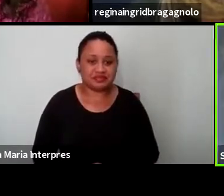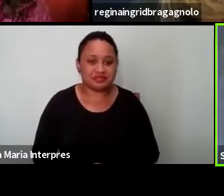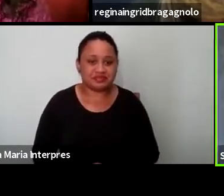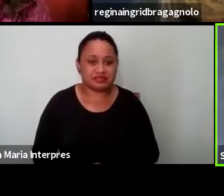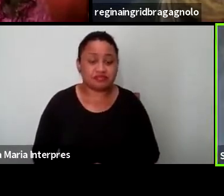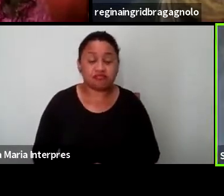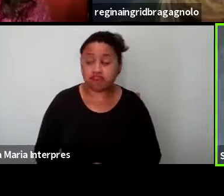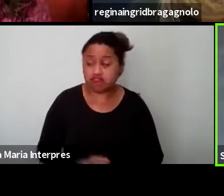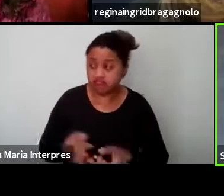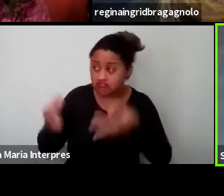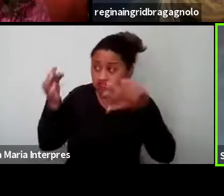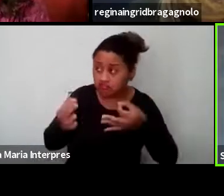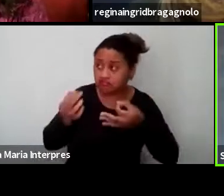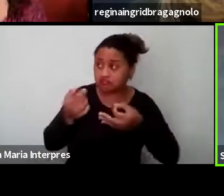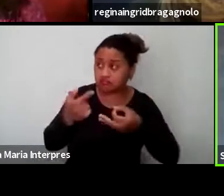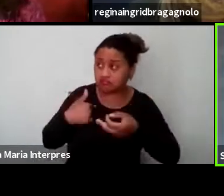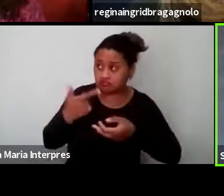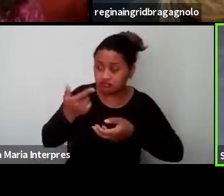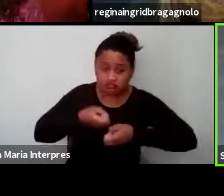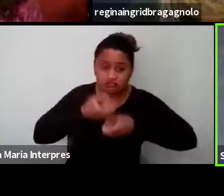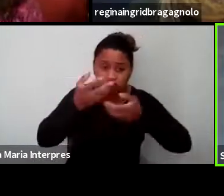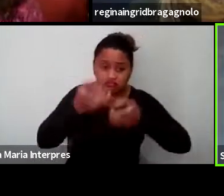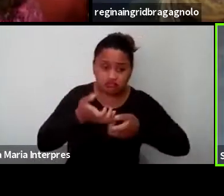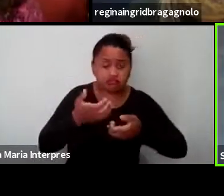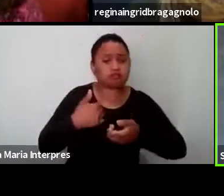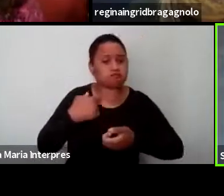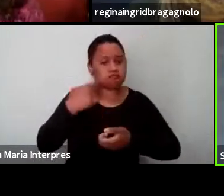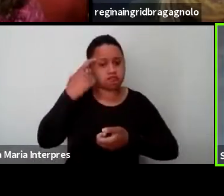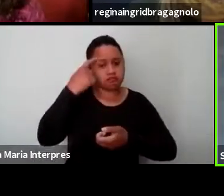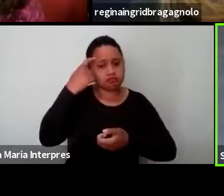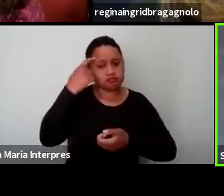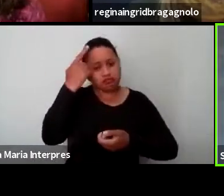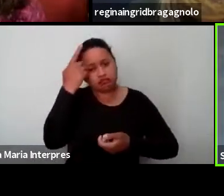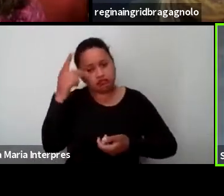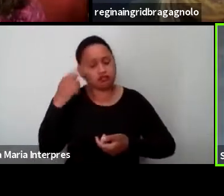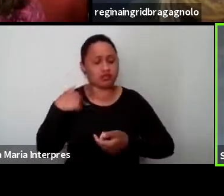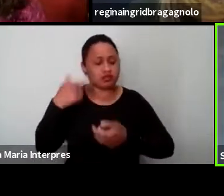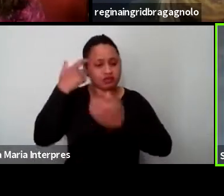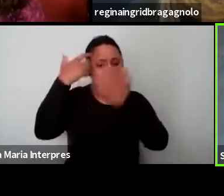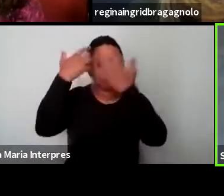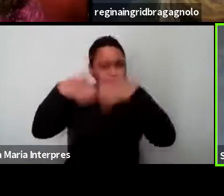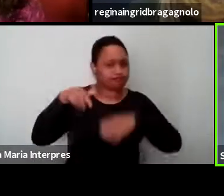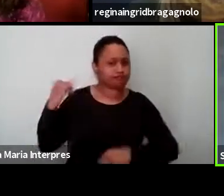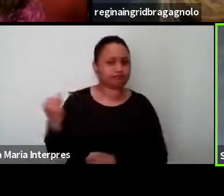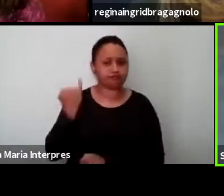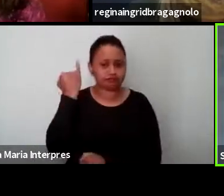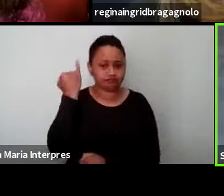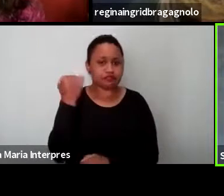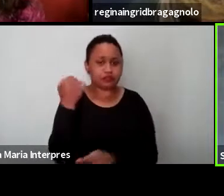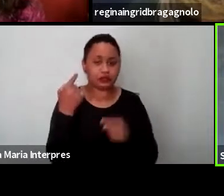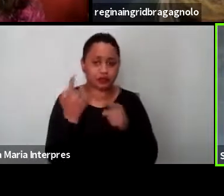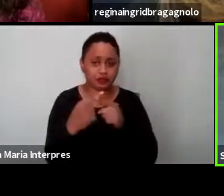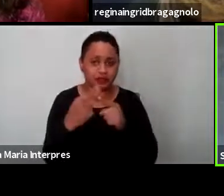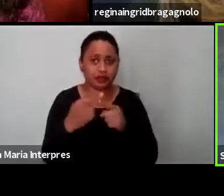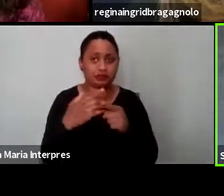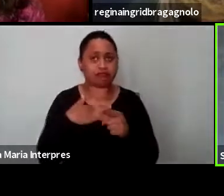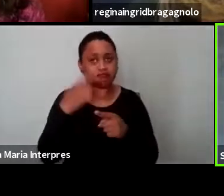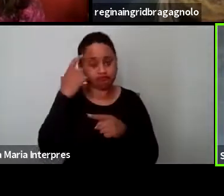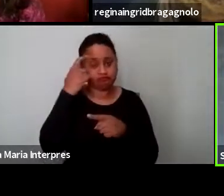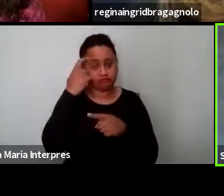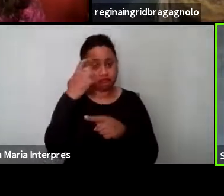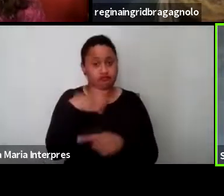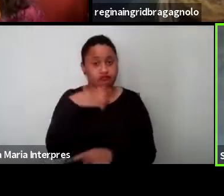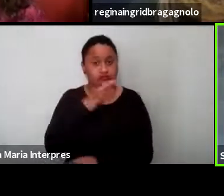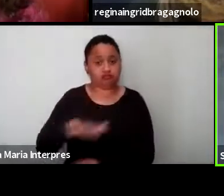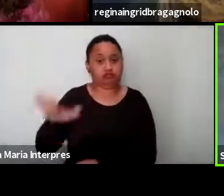Perfeito, Raquel. Acho a reflexão extremamente importante, porque penso que, de maneira geral,